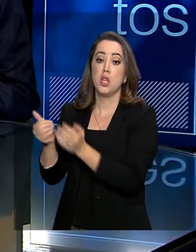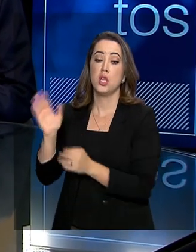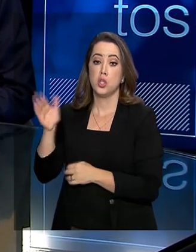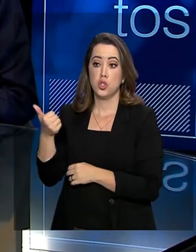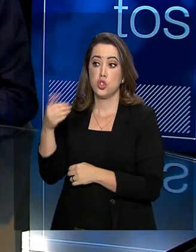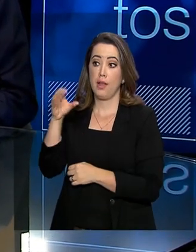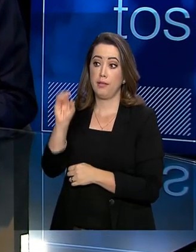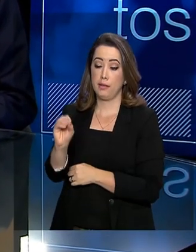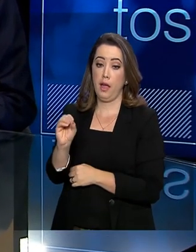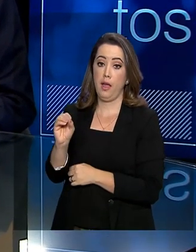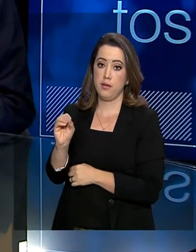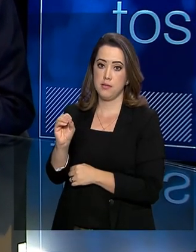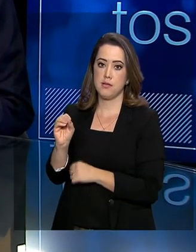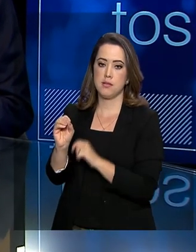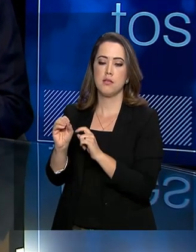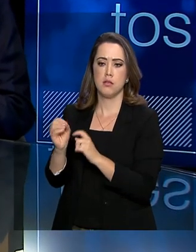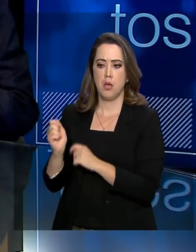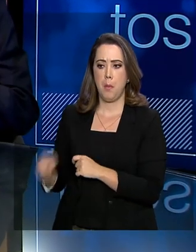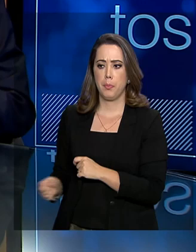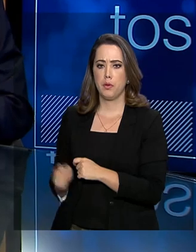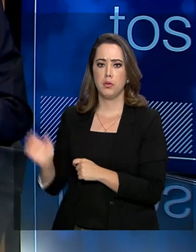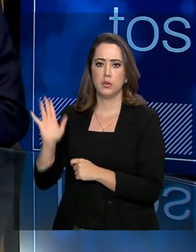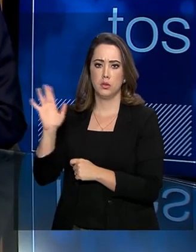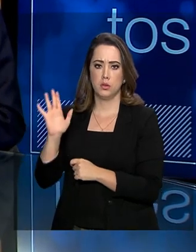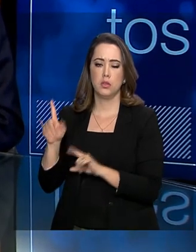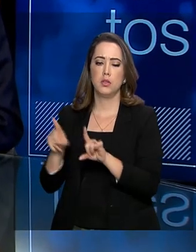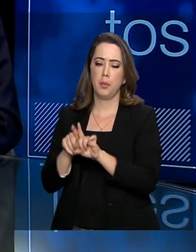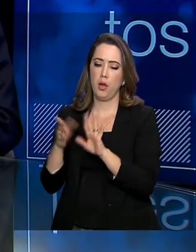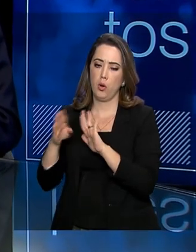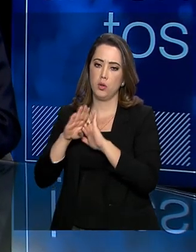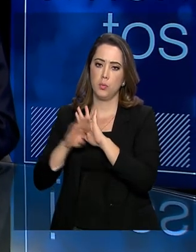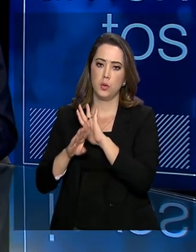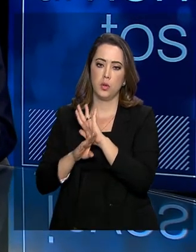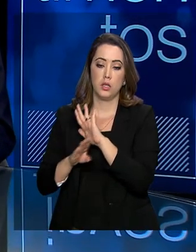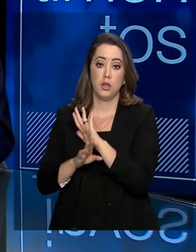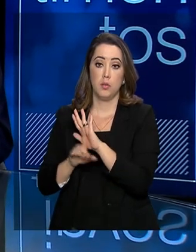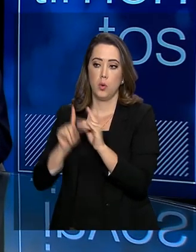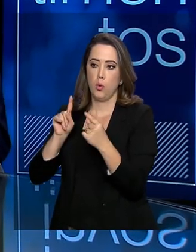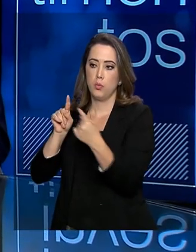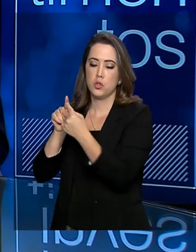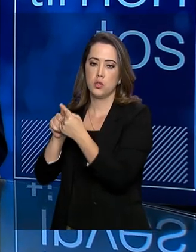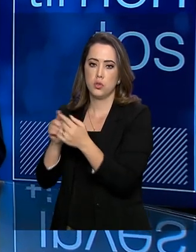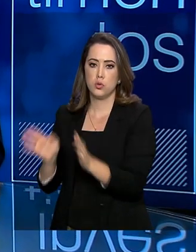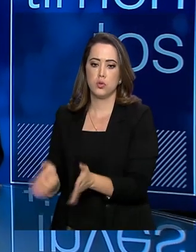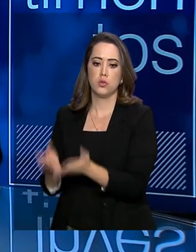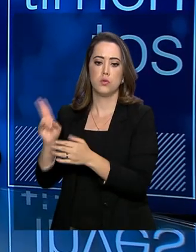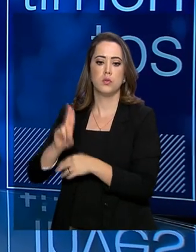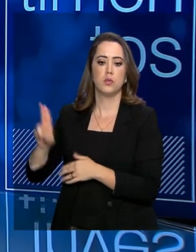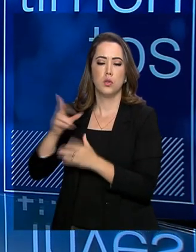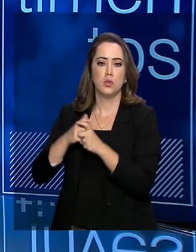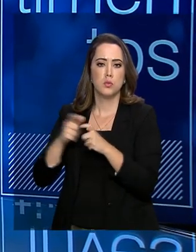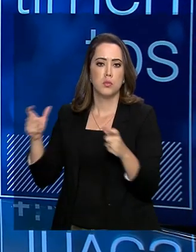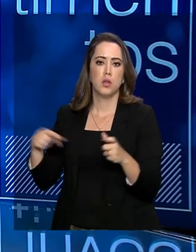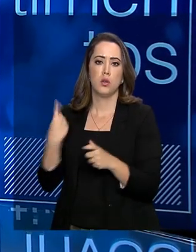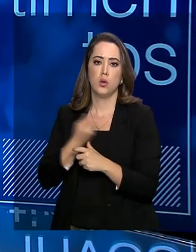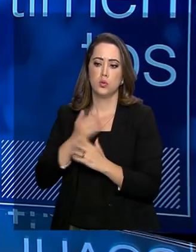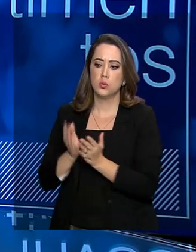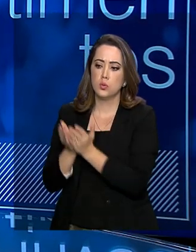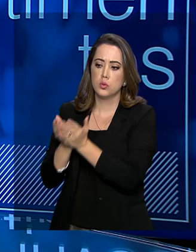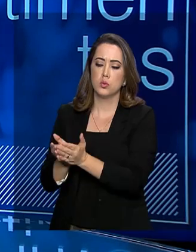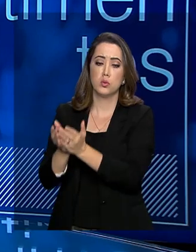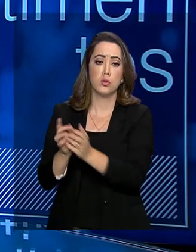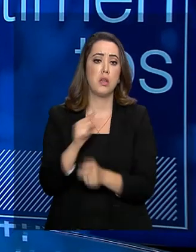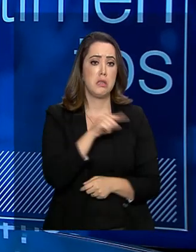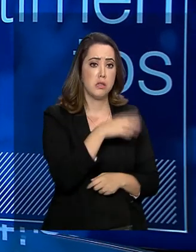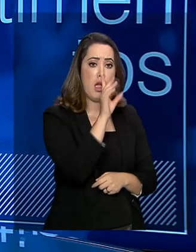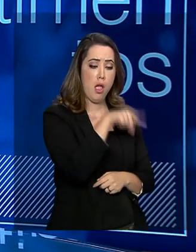primeiros 100 dias. Temos também um programa voltado para o setor portuário, fomentar aí o uso maior dos nossos portos. Esse modal traz